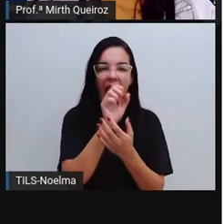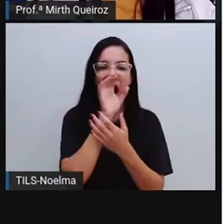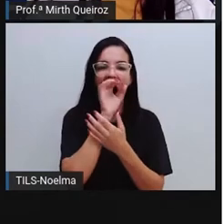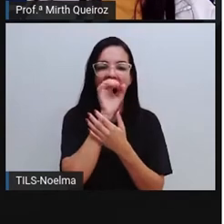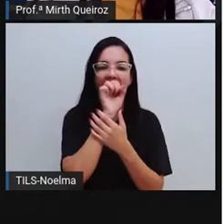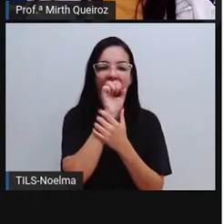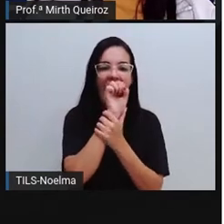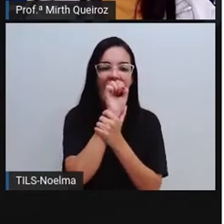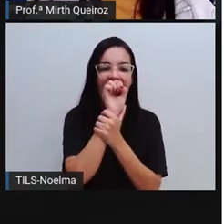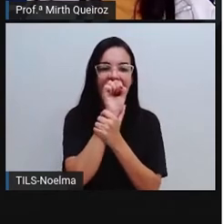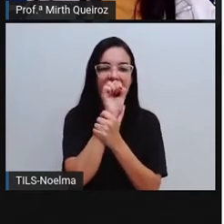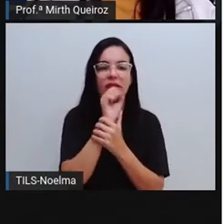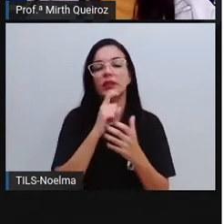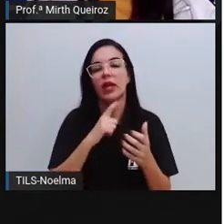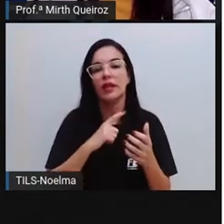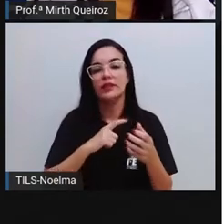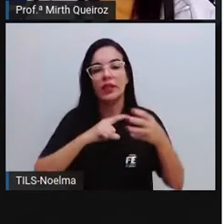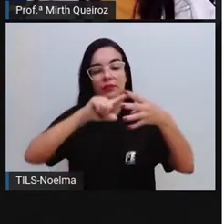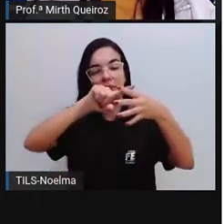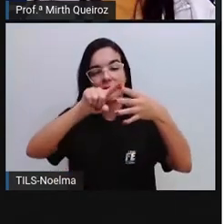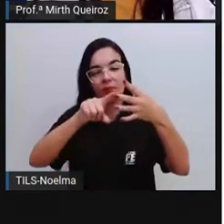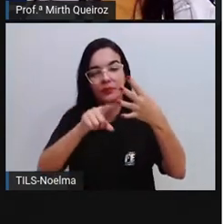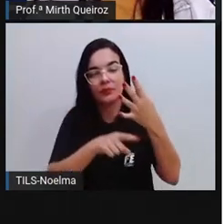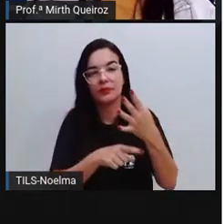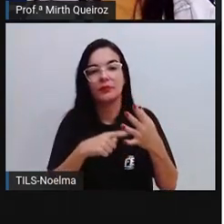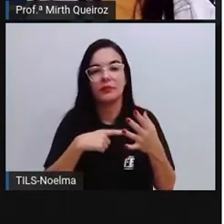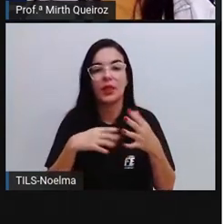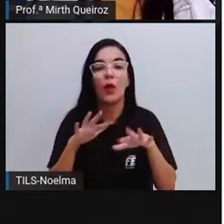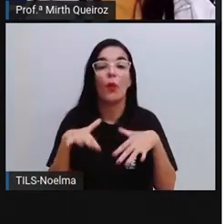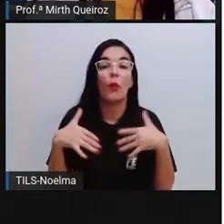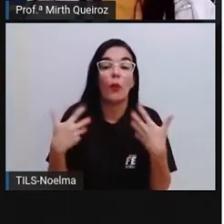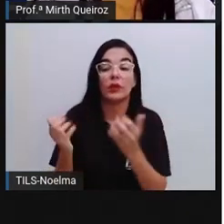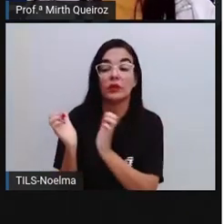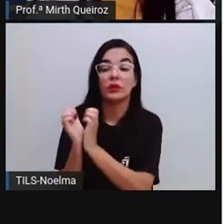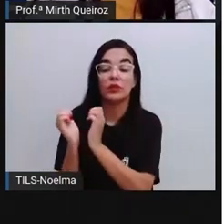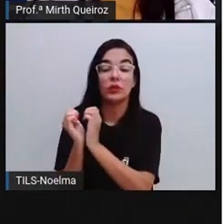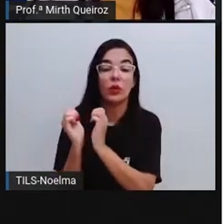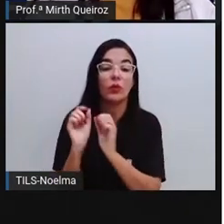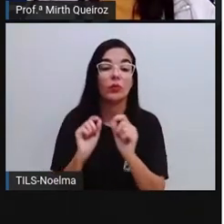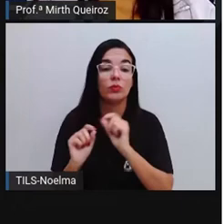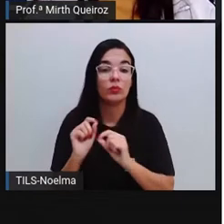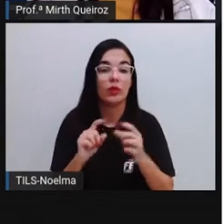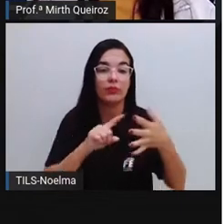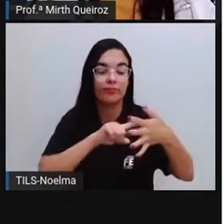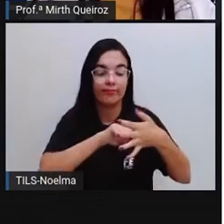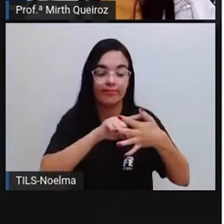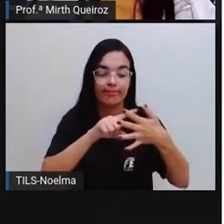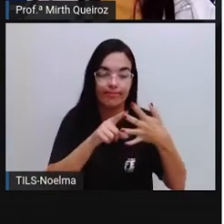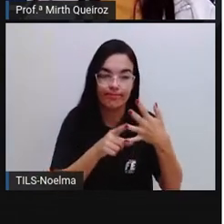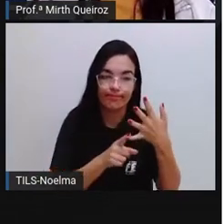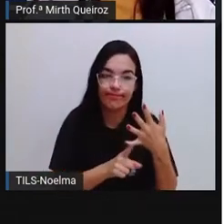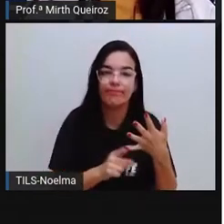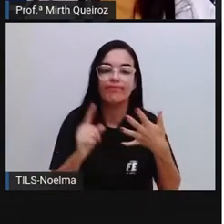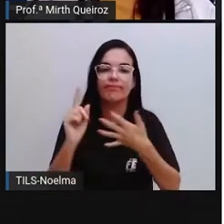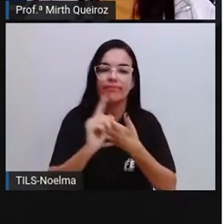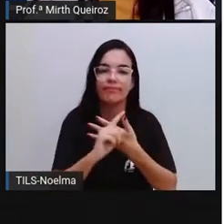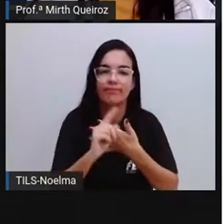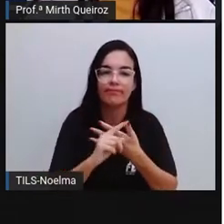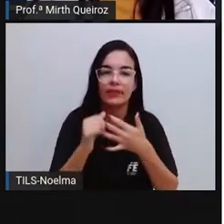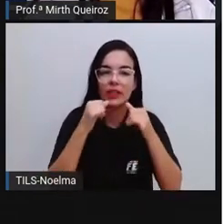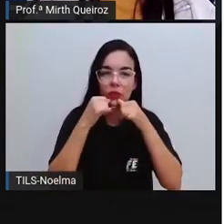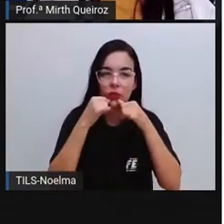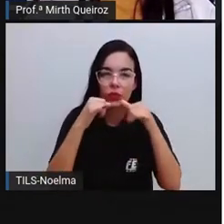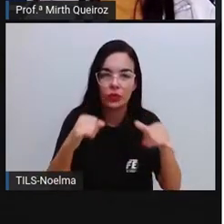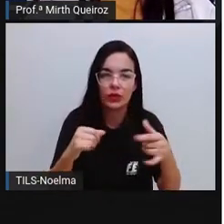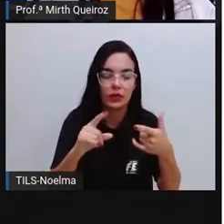gêneros textuais jornalísticos. Nós temos a notícia, que a gente já estudou sobre ela. Nós temos o editorial, nós temos crônica,